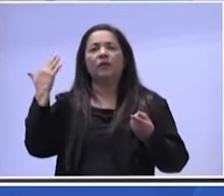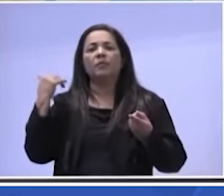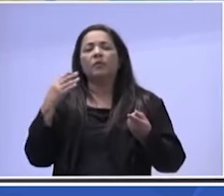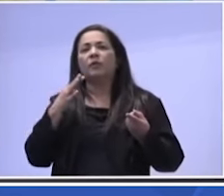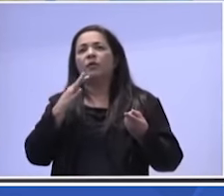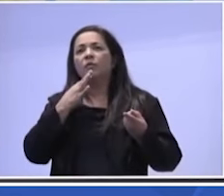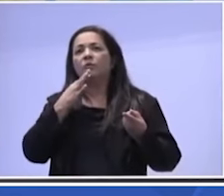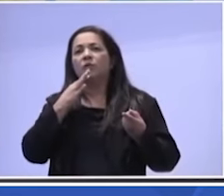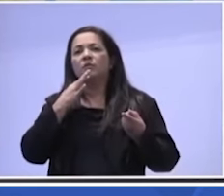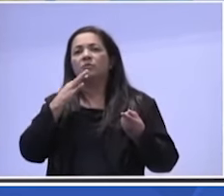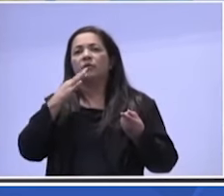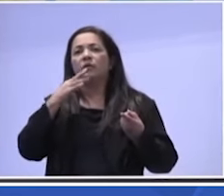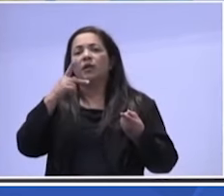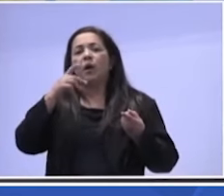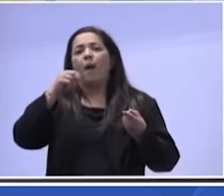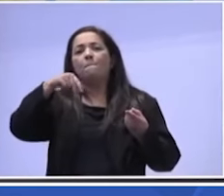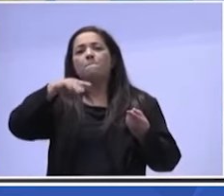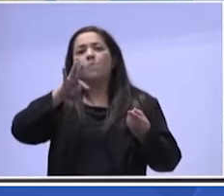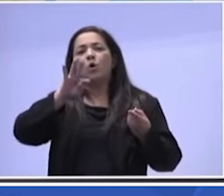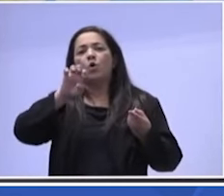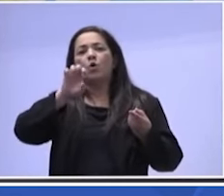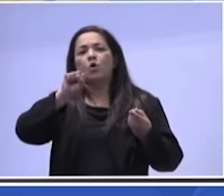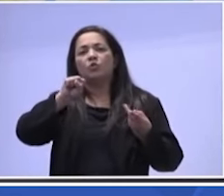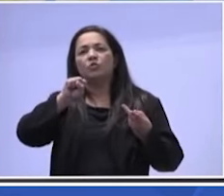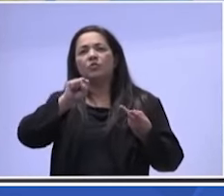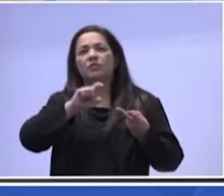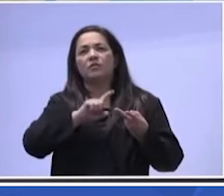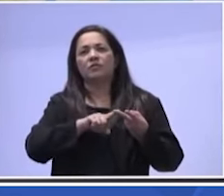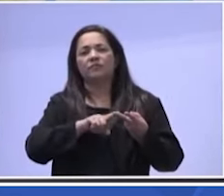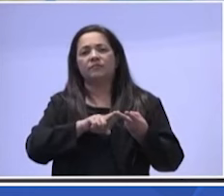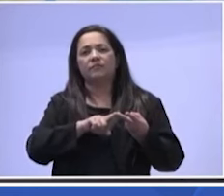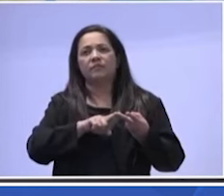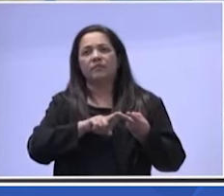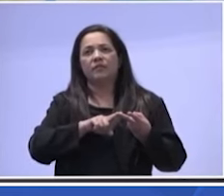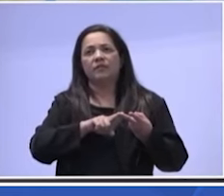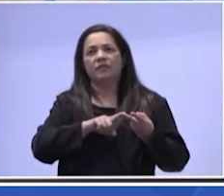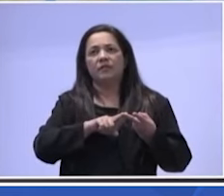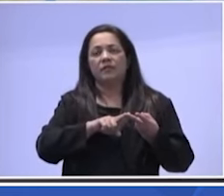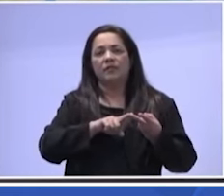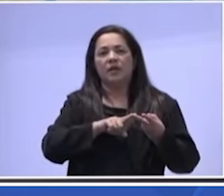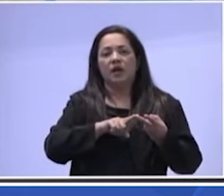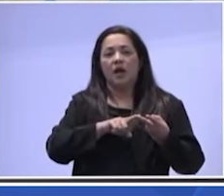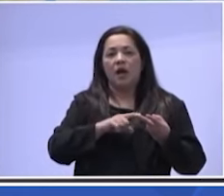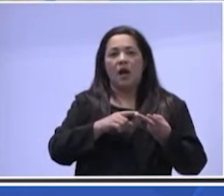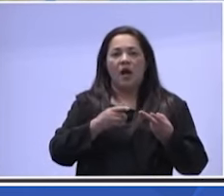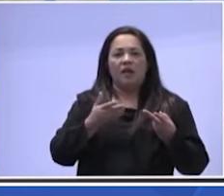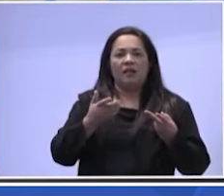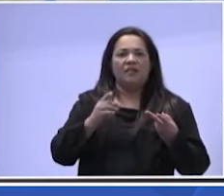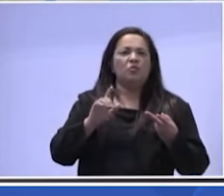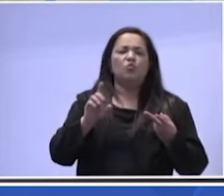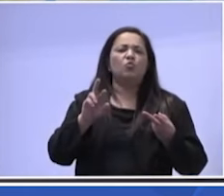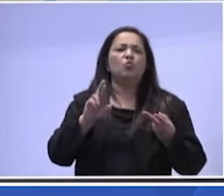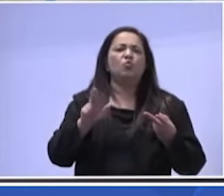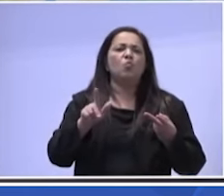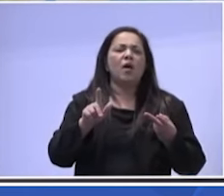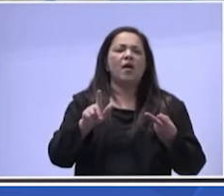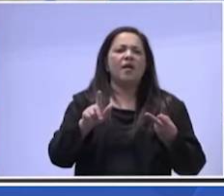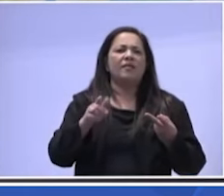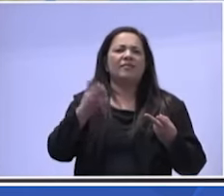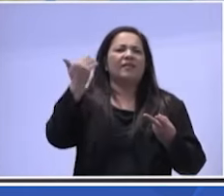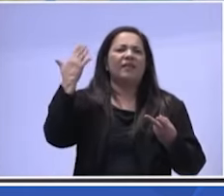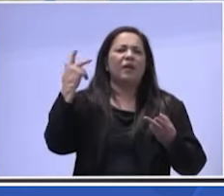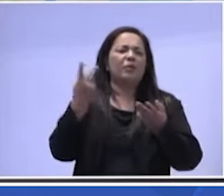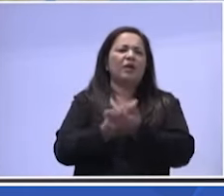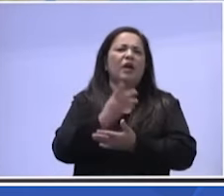Pontes de Miranda, não é a Curitiba que ficou mal afamada, deputado, por conta